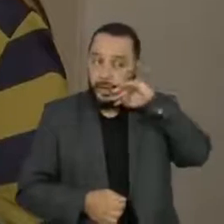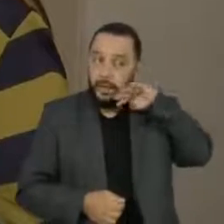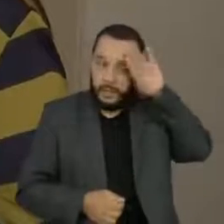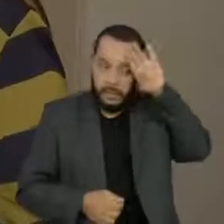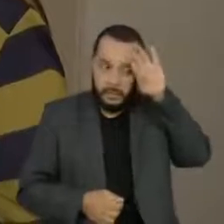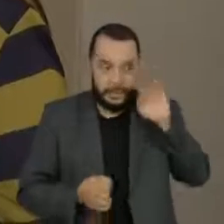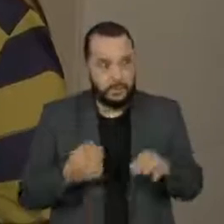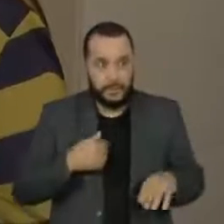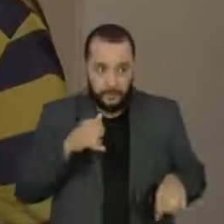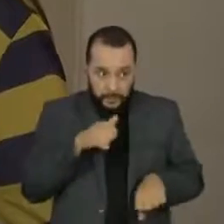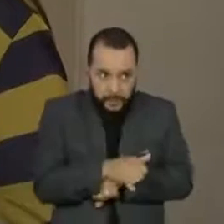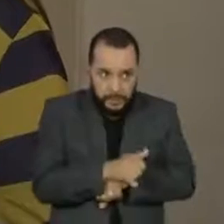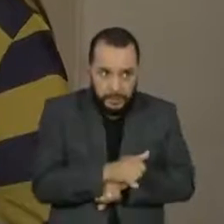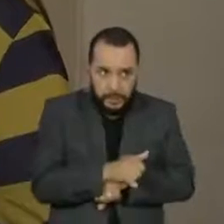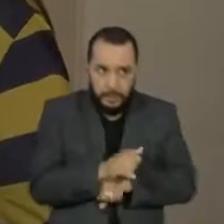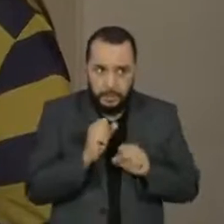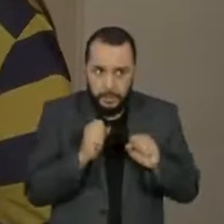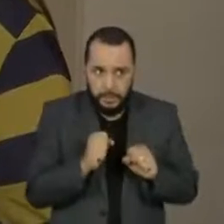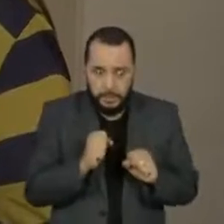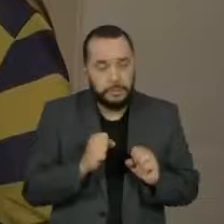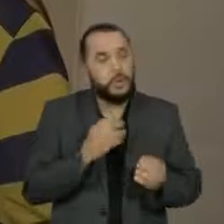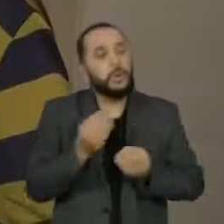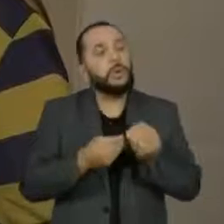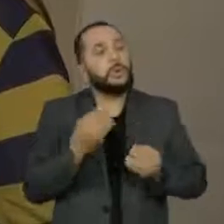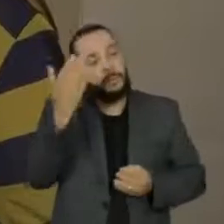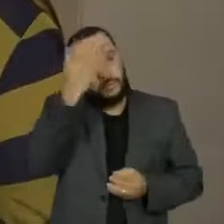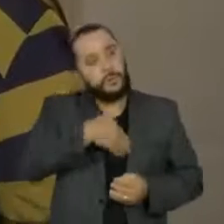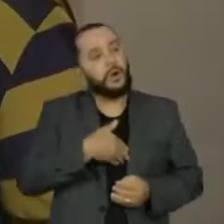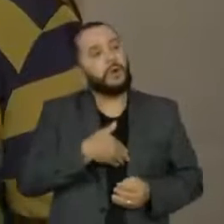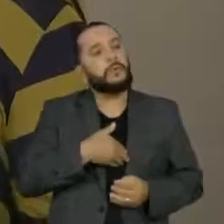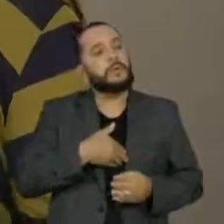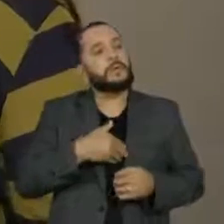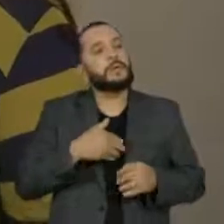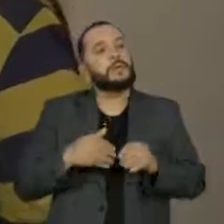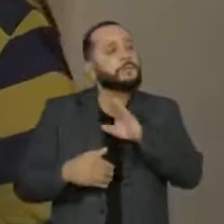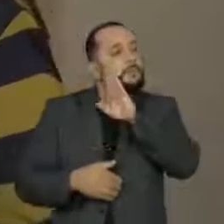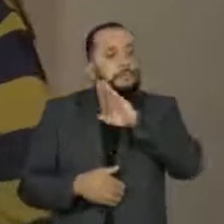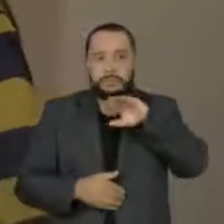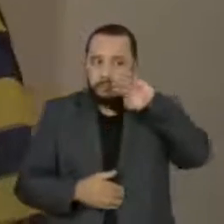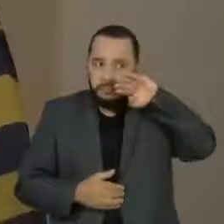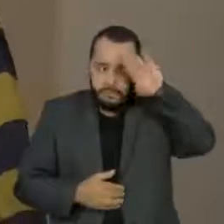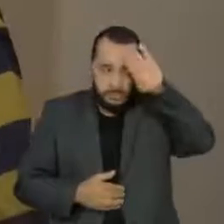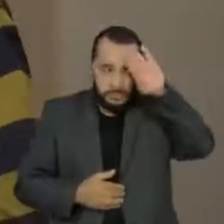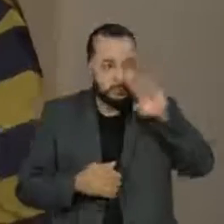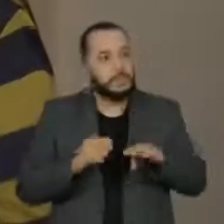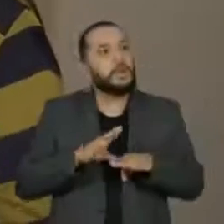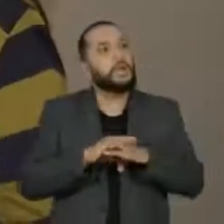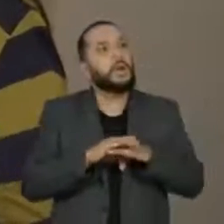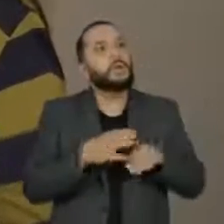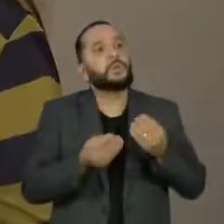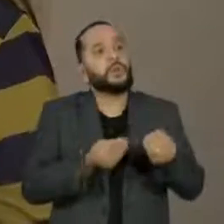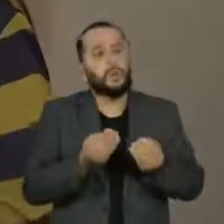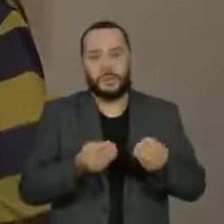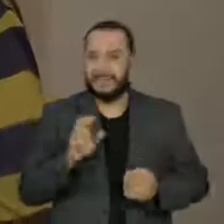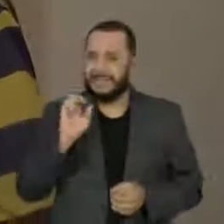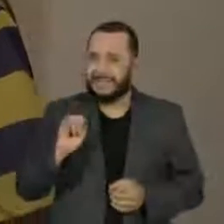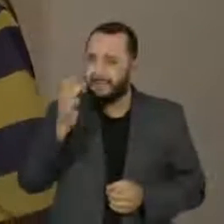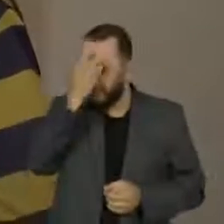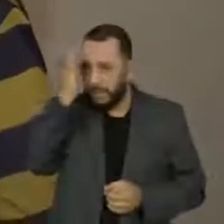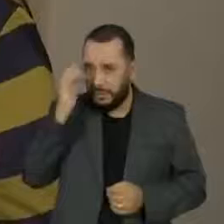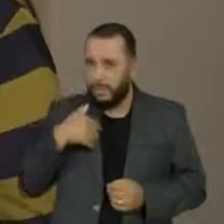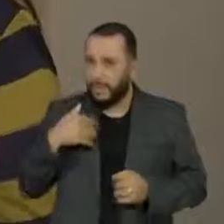não ir votar. Mas como é que a pessoa comprova que ela estava com febre? Isso. A recomendação é que esse eleitor que acorde com